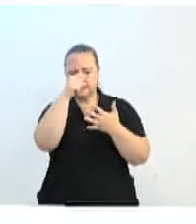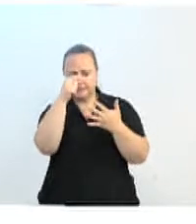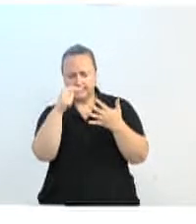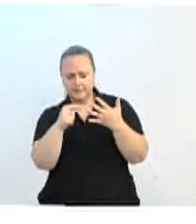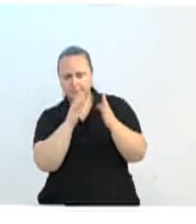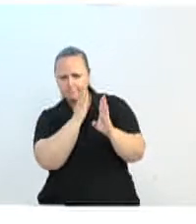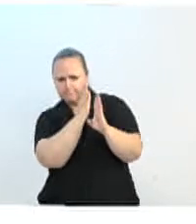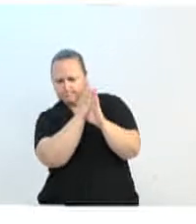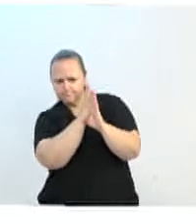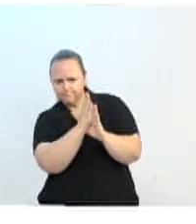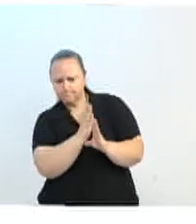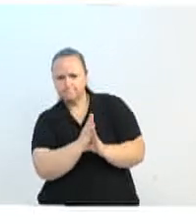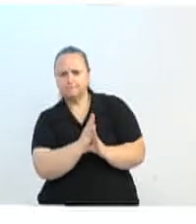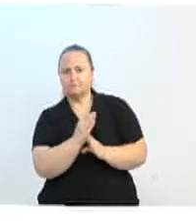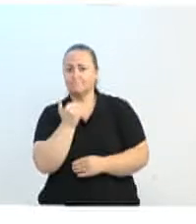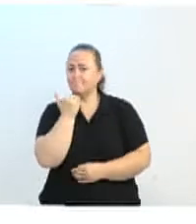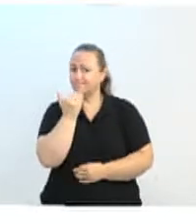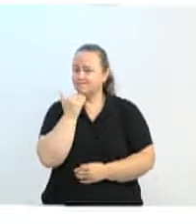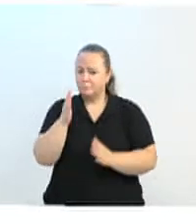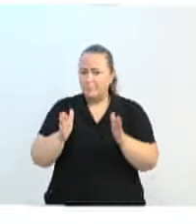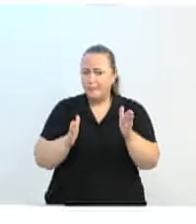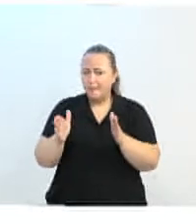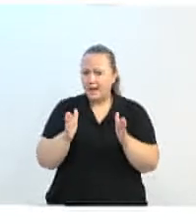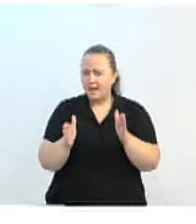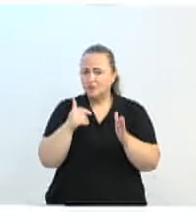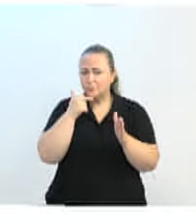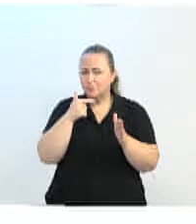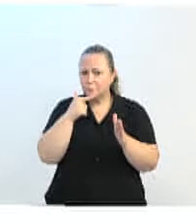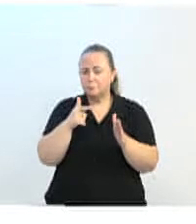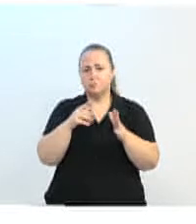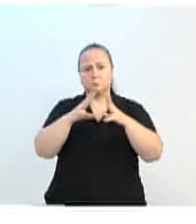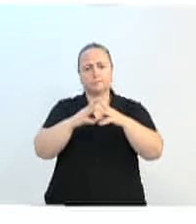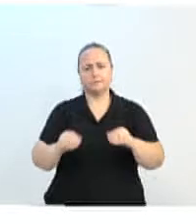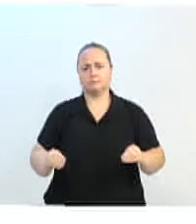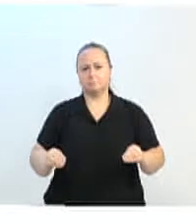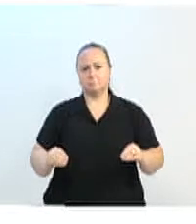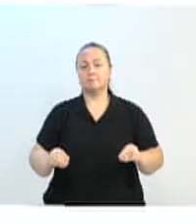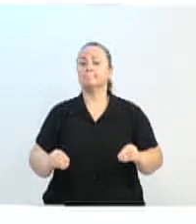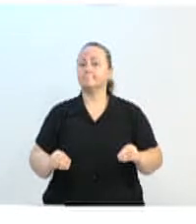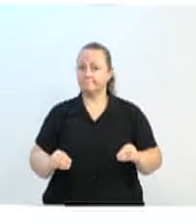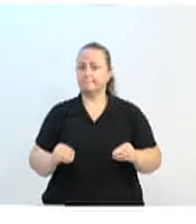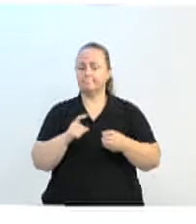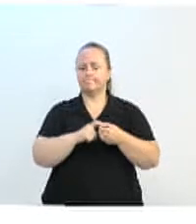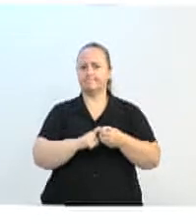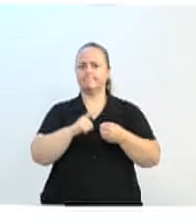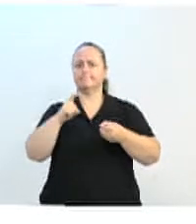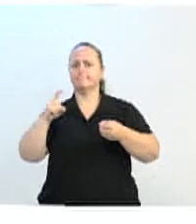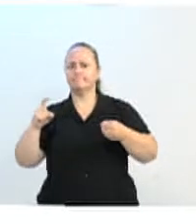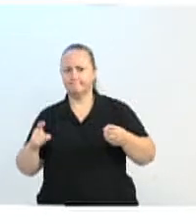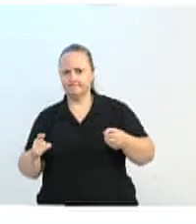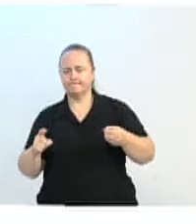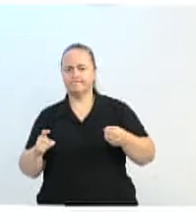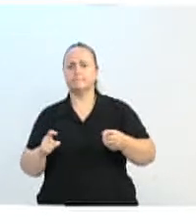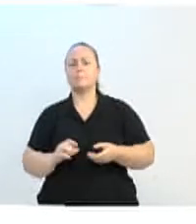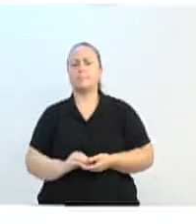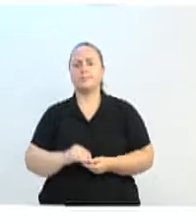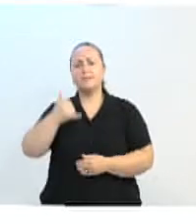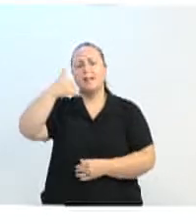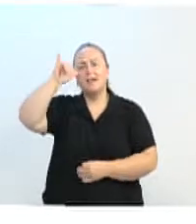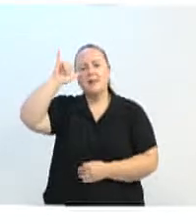forem atingidos dentro dos prazos estabelecidos, os centros serão descredenciados. Para que isso não se transforme